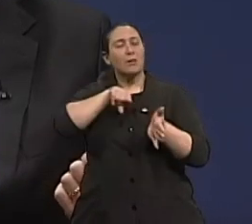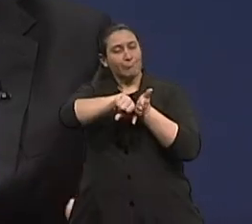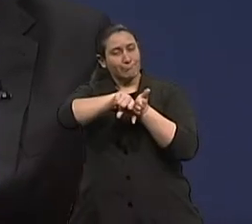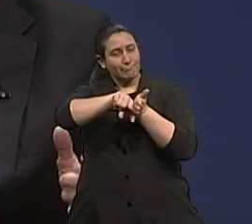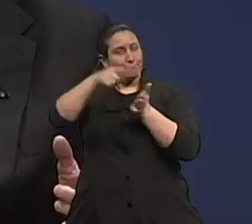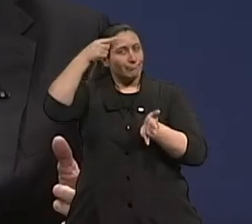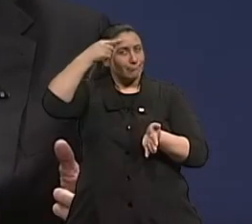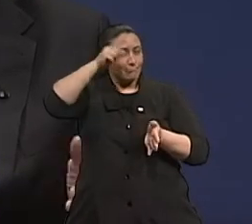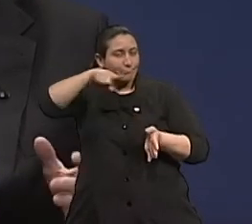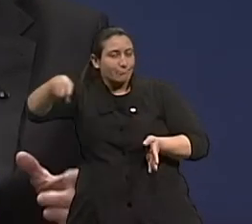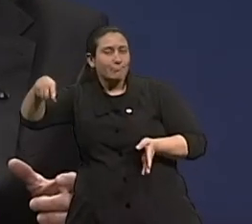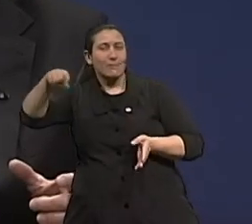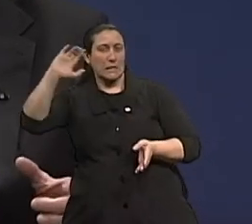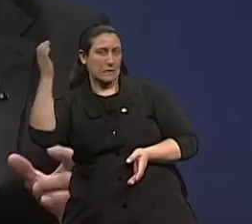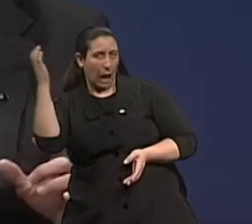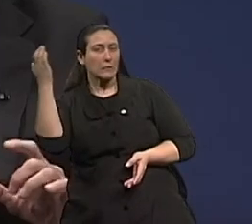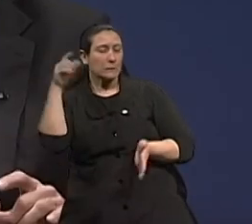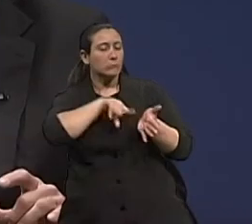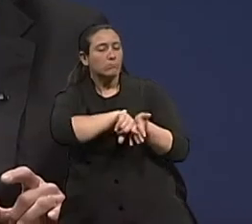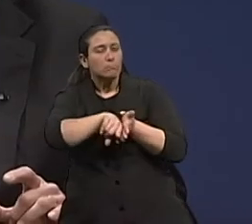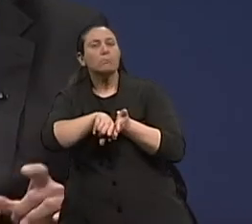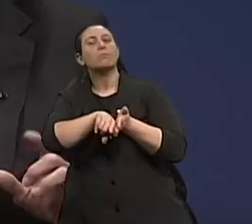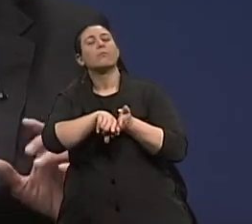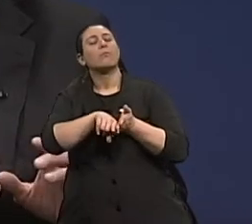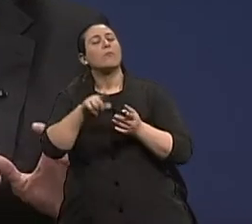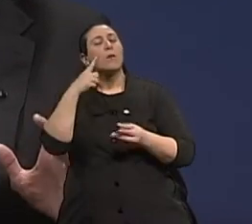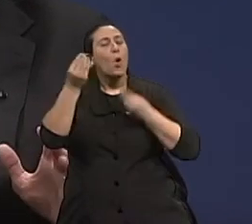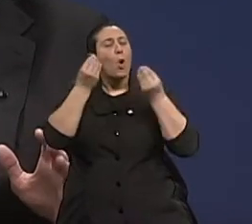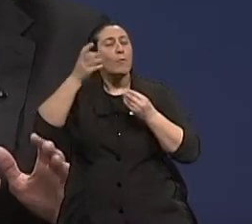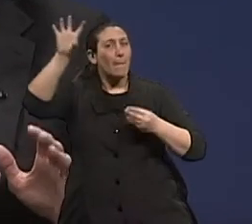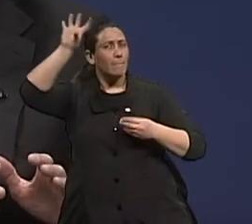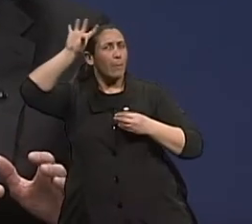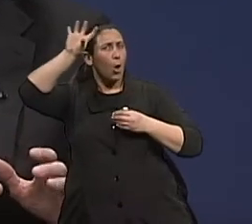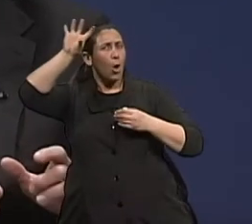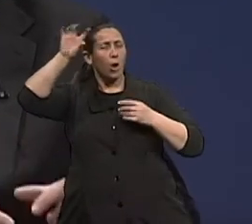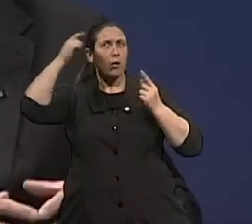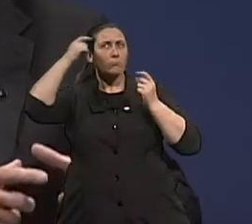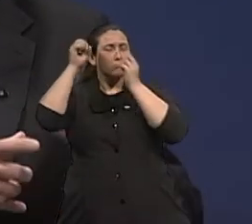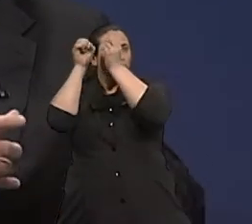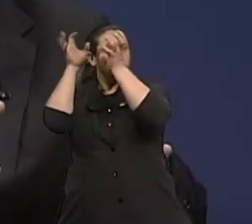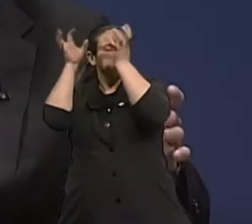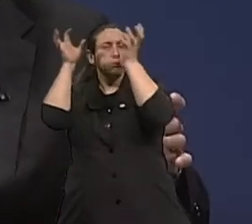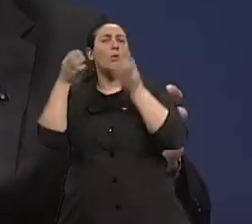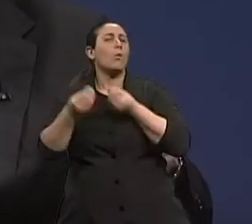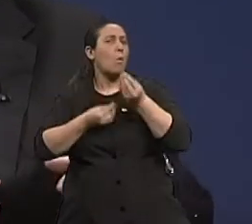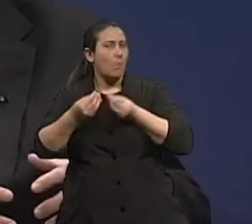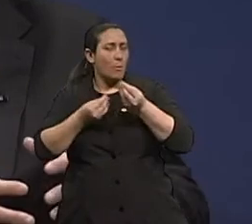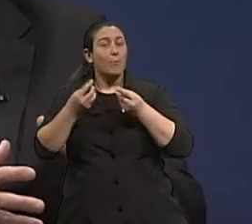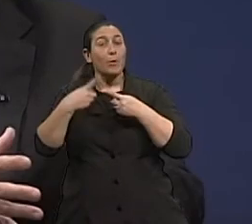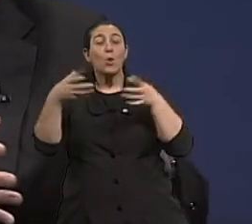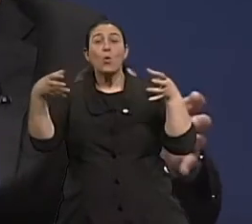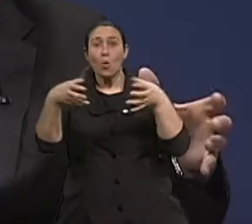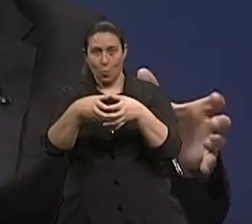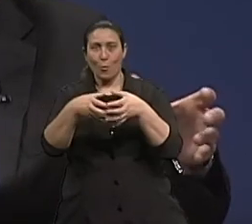agora estão sugerindo como maneira de melhorar a memória e de diminuir o declínio cognitivo, grupos de convivência, onde essas